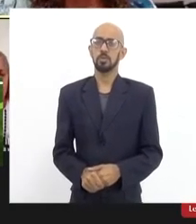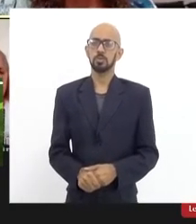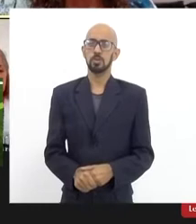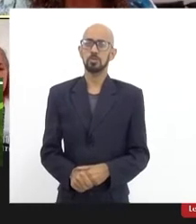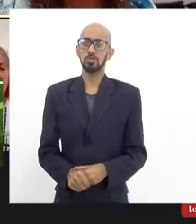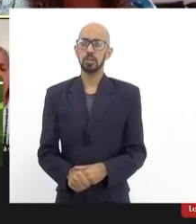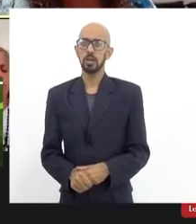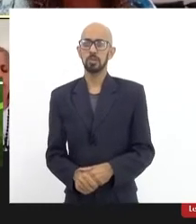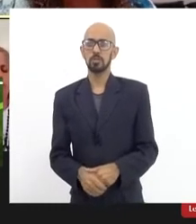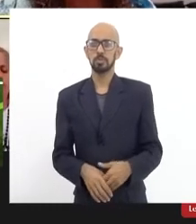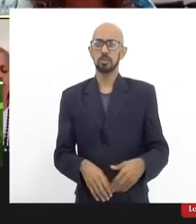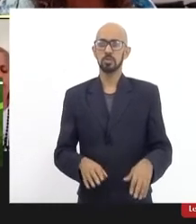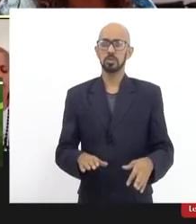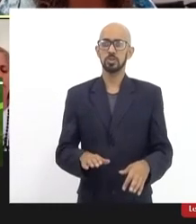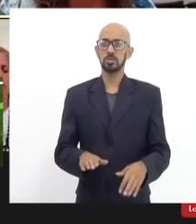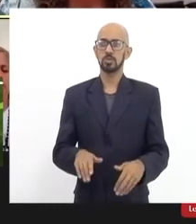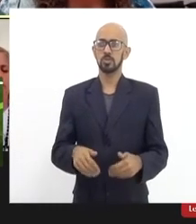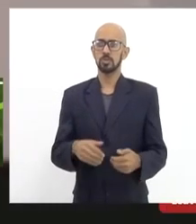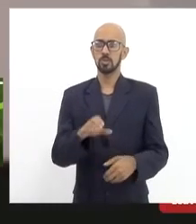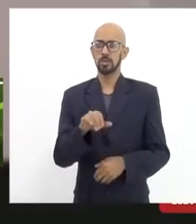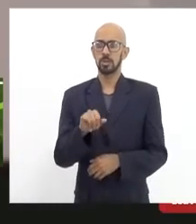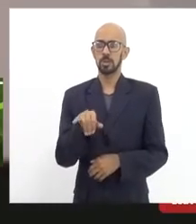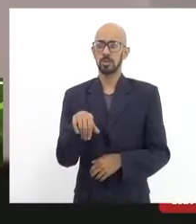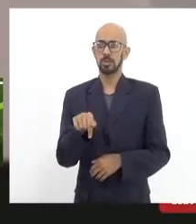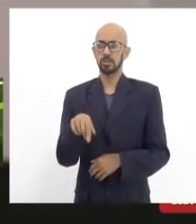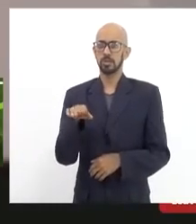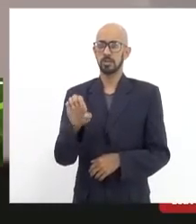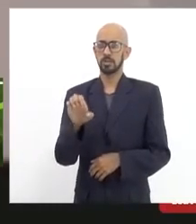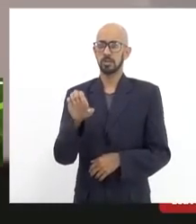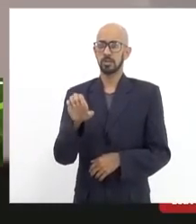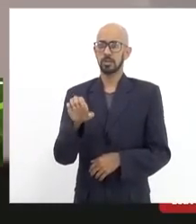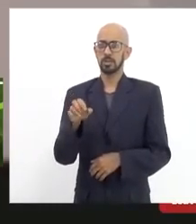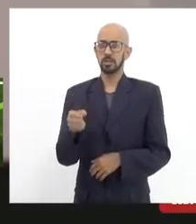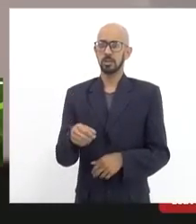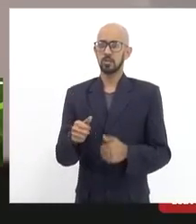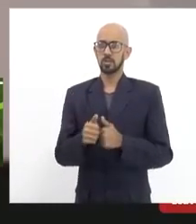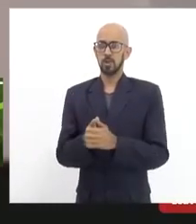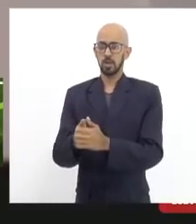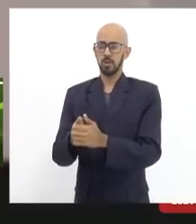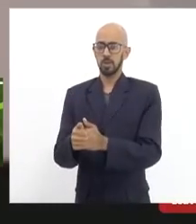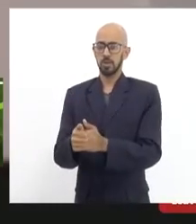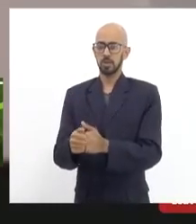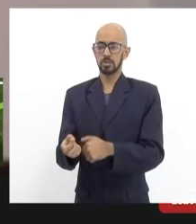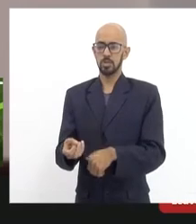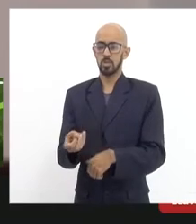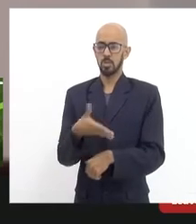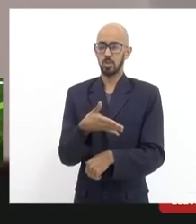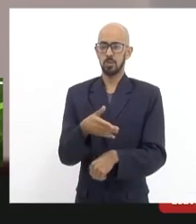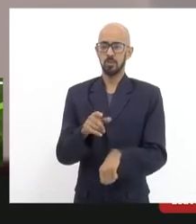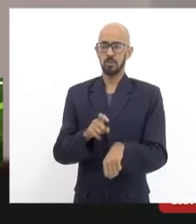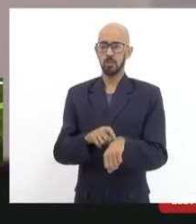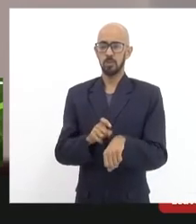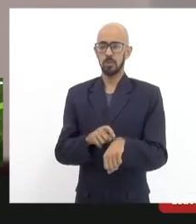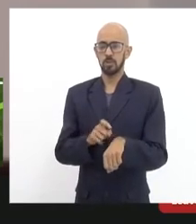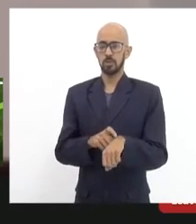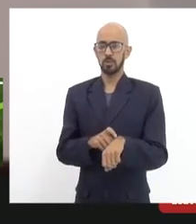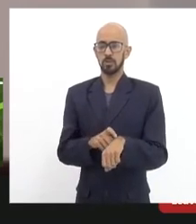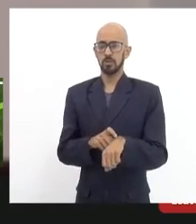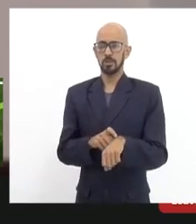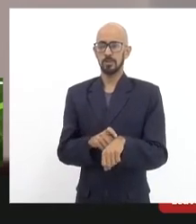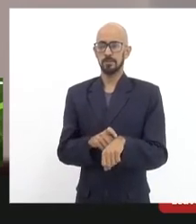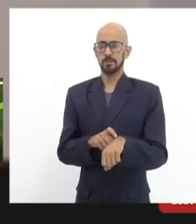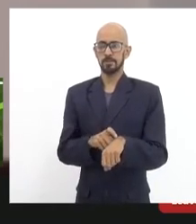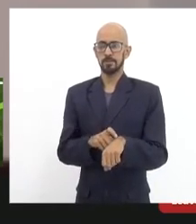Kaique que é da minha assessoria vem acompanhando essa nova fase do processo nas reuniões e dizer a vocês que